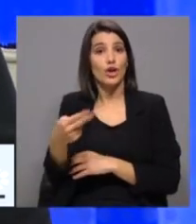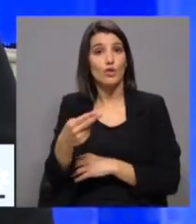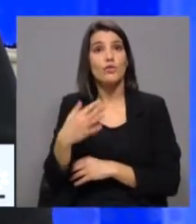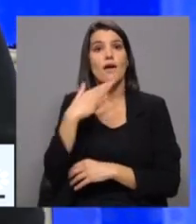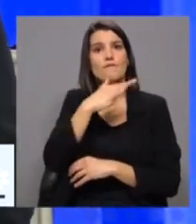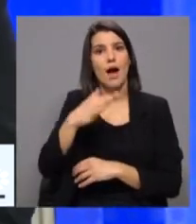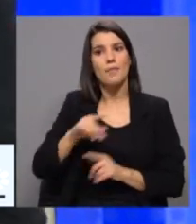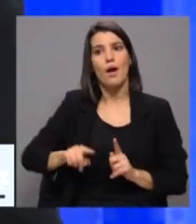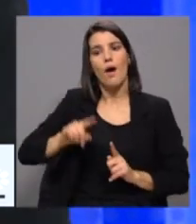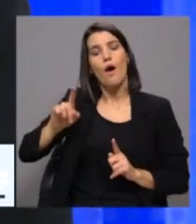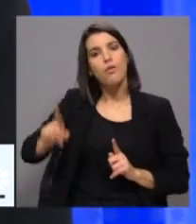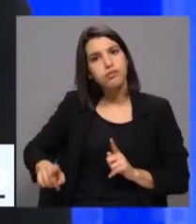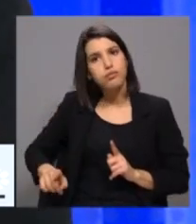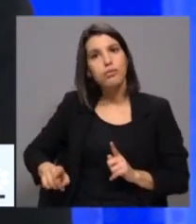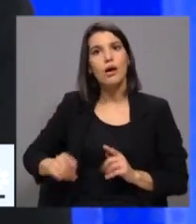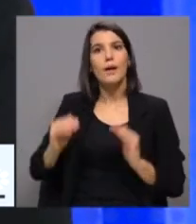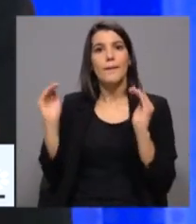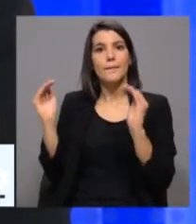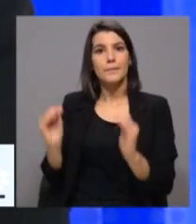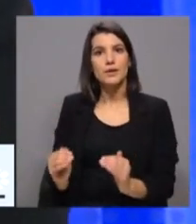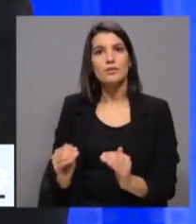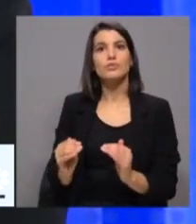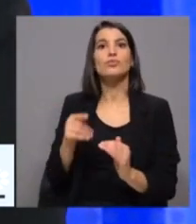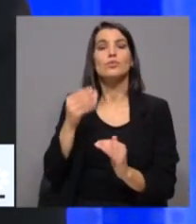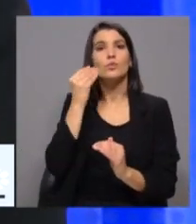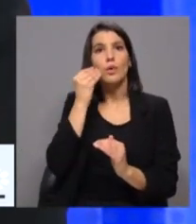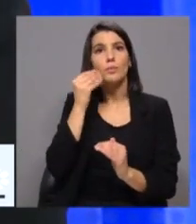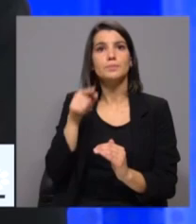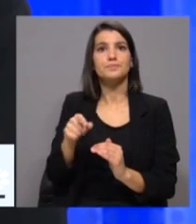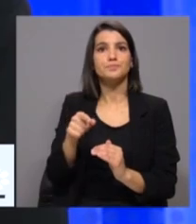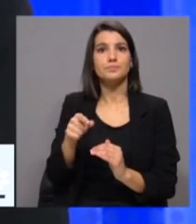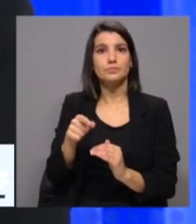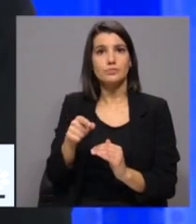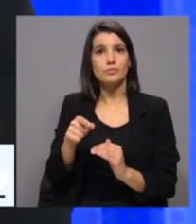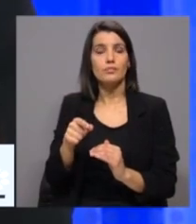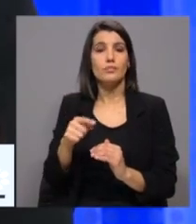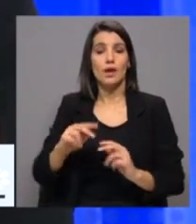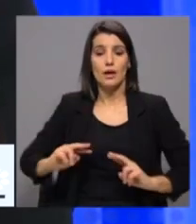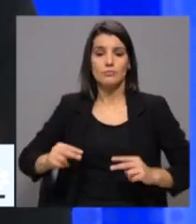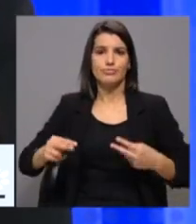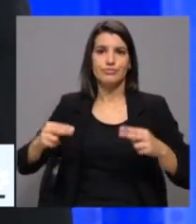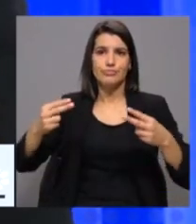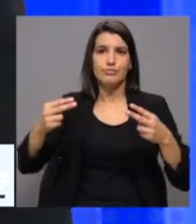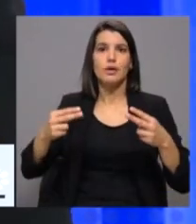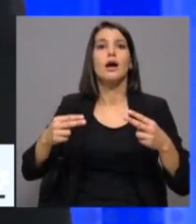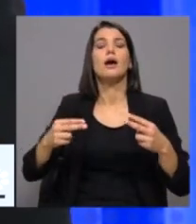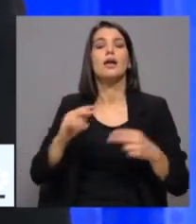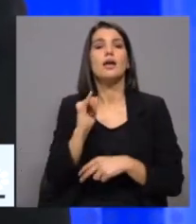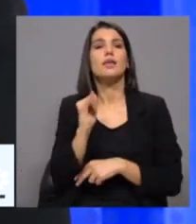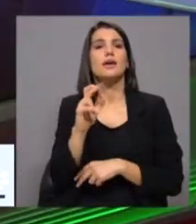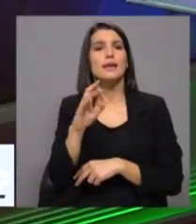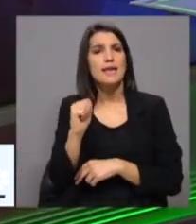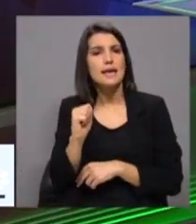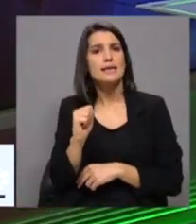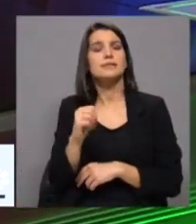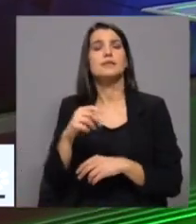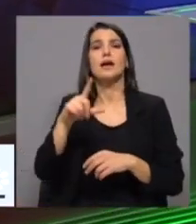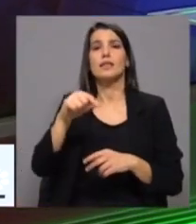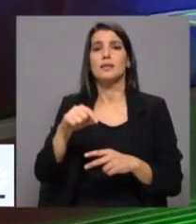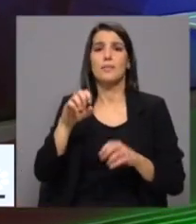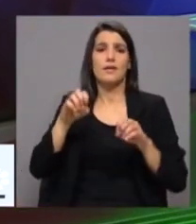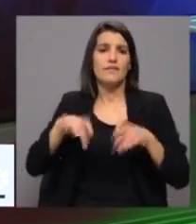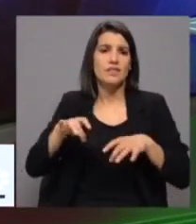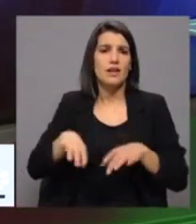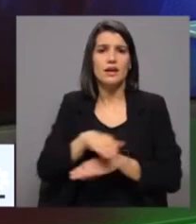famílias, não só aquilo que seja o desdobramento dos calões de IRS, acabar de facto e combater e erradicar a